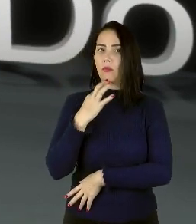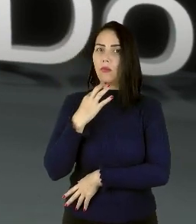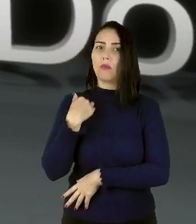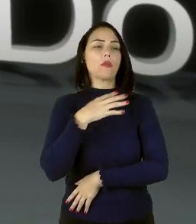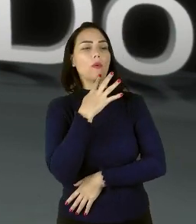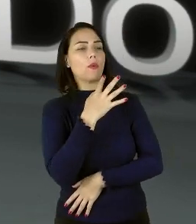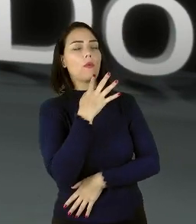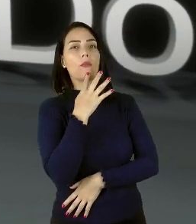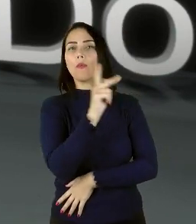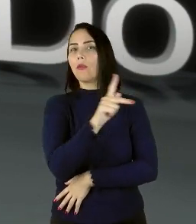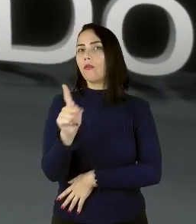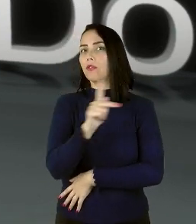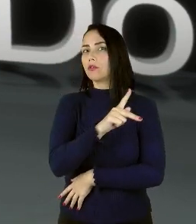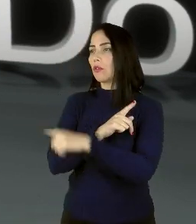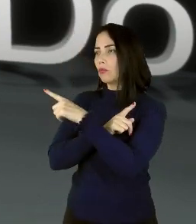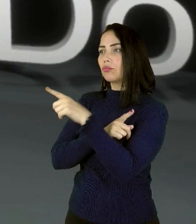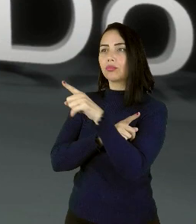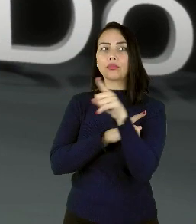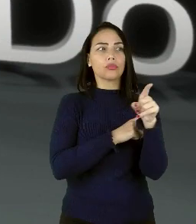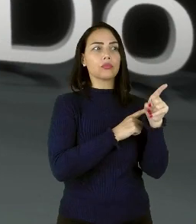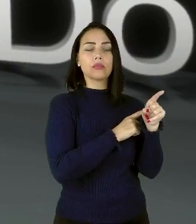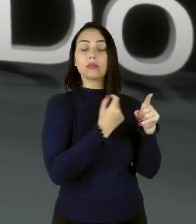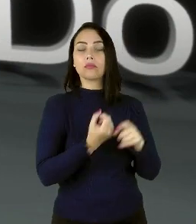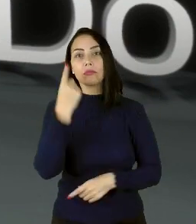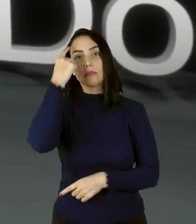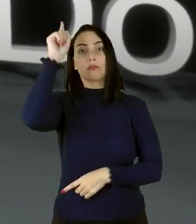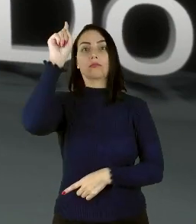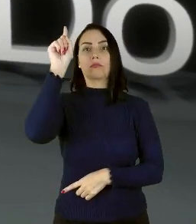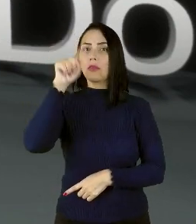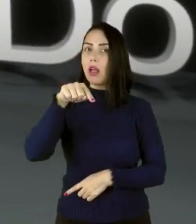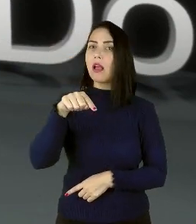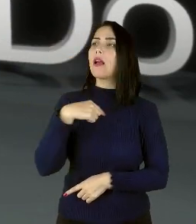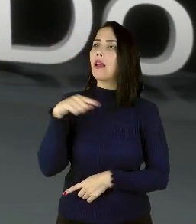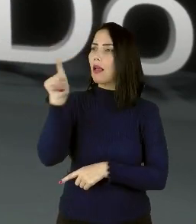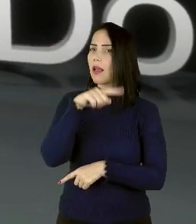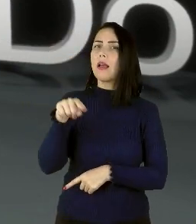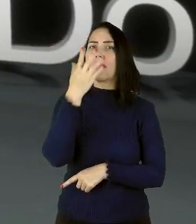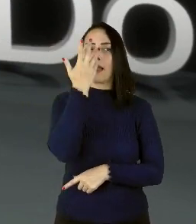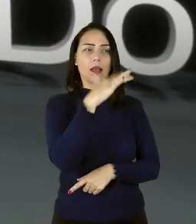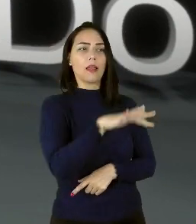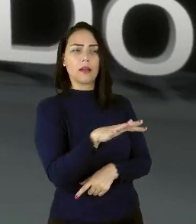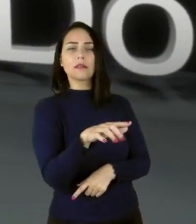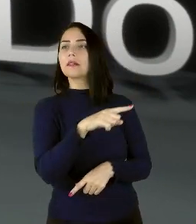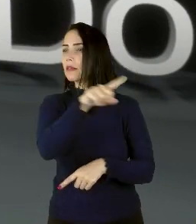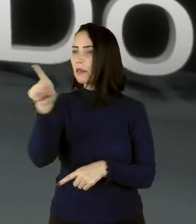professor voluntário, fui conhecendo os professores. E acabei descobrindo que, assim como as crianças,